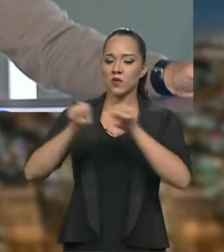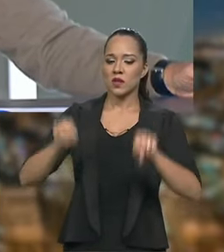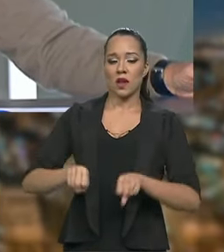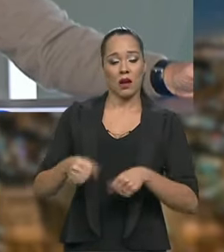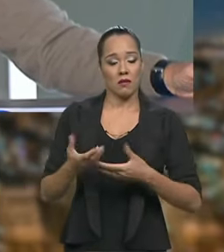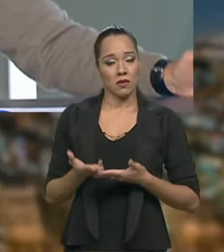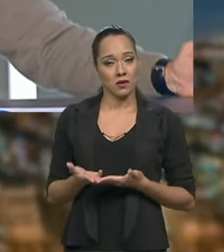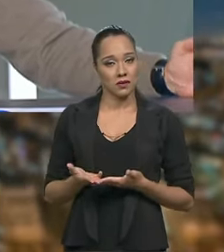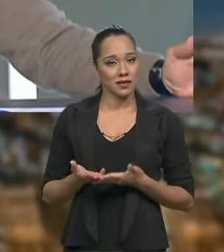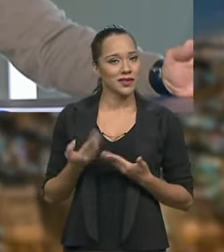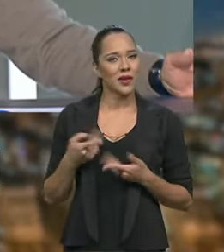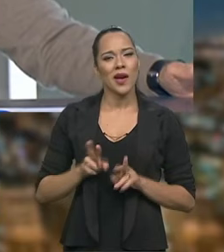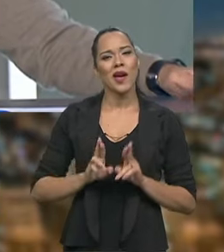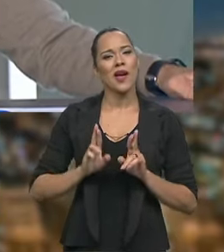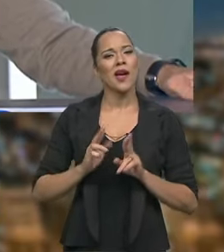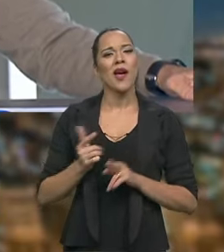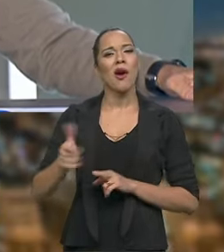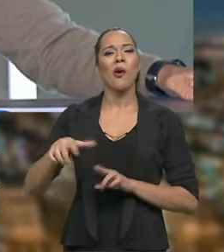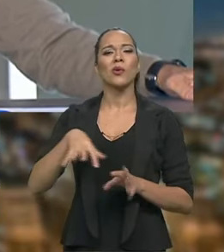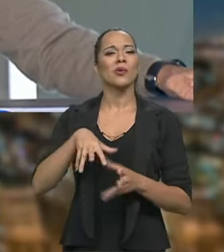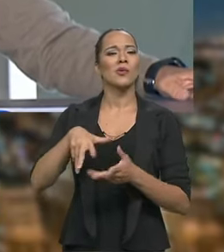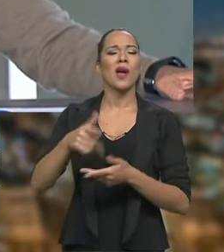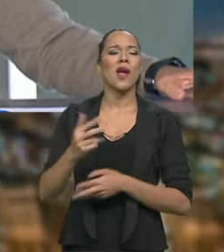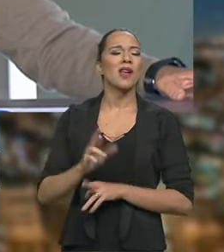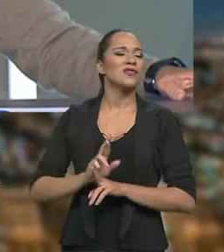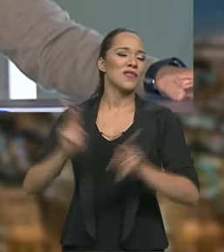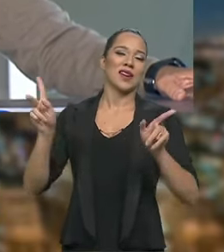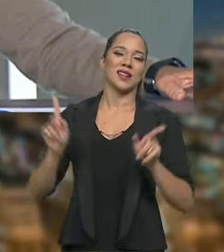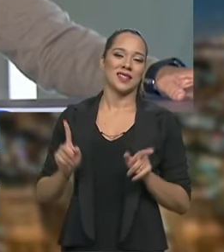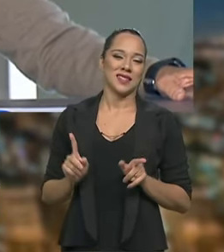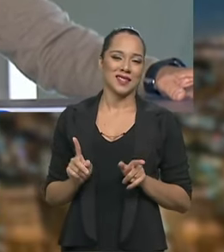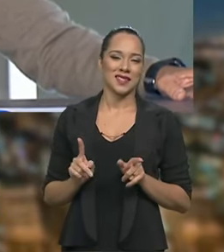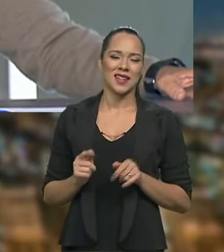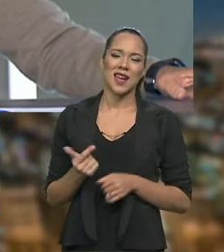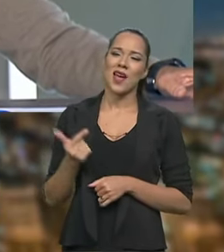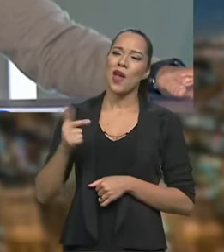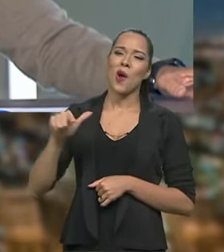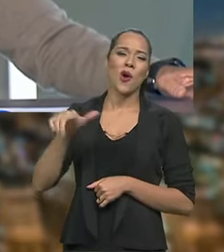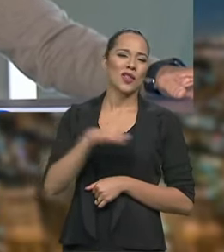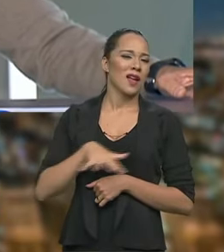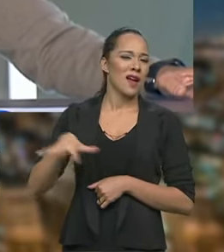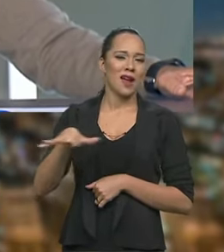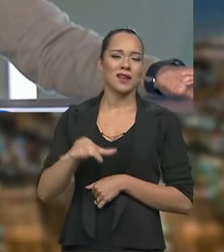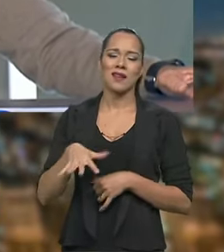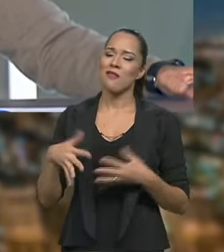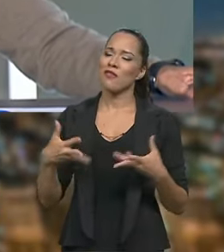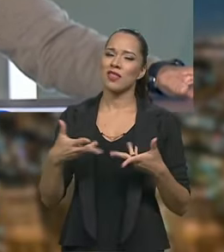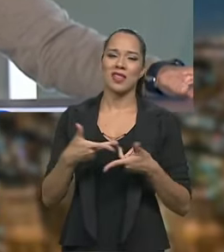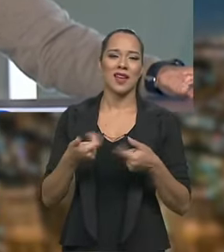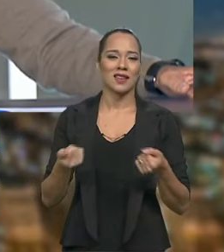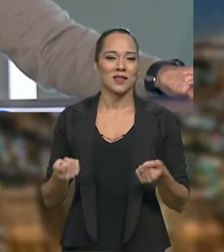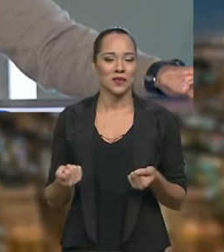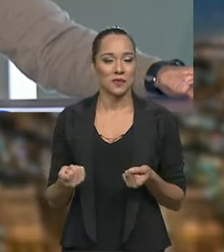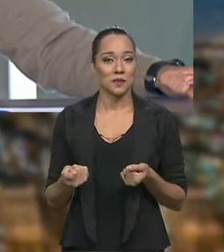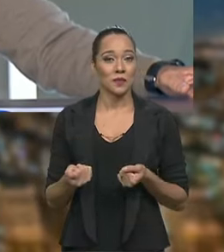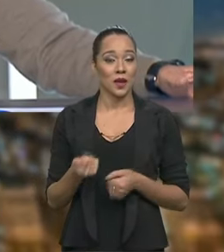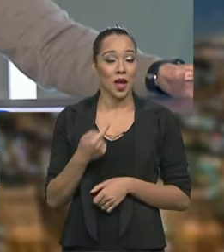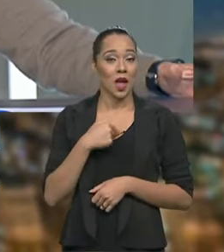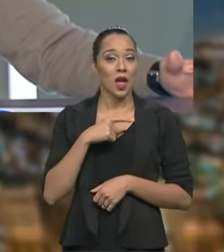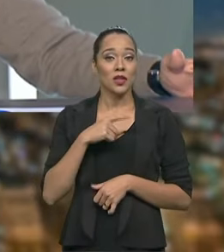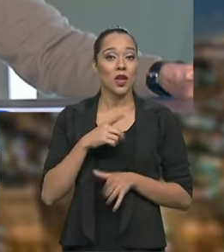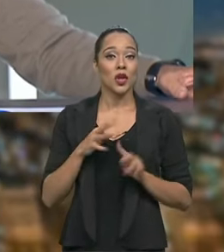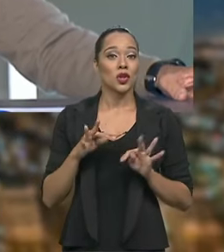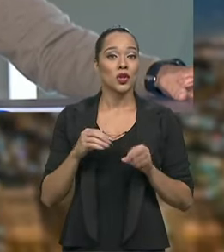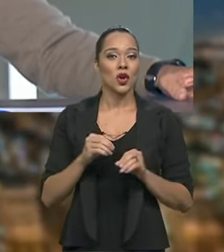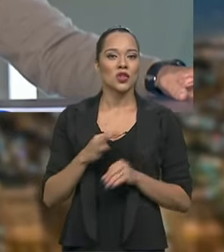é outro mundo. Sabe, é um, é fantástico, hoje eu tenho, todos